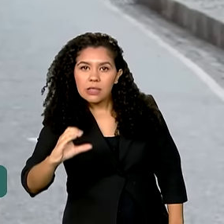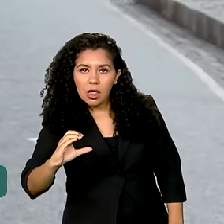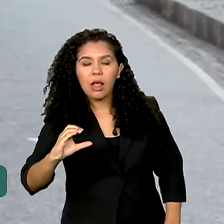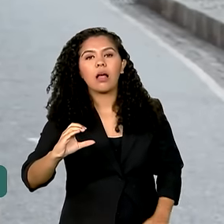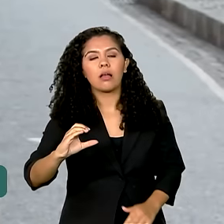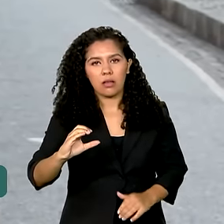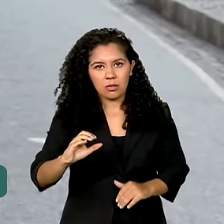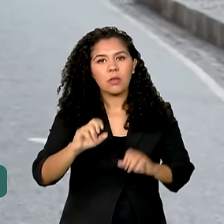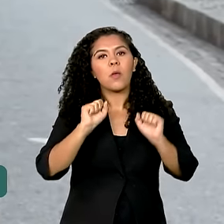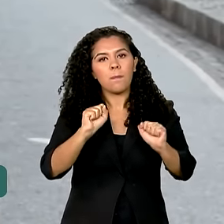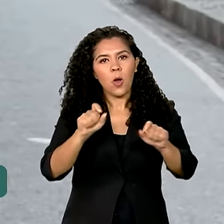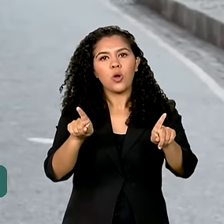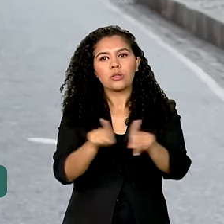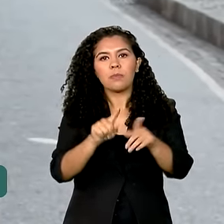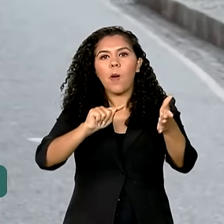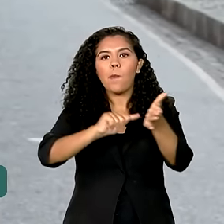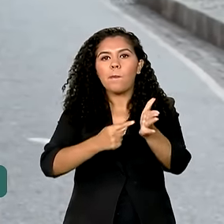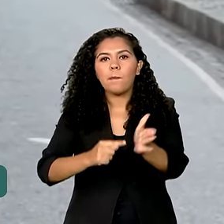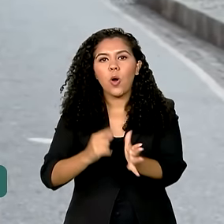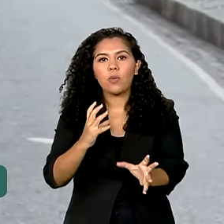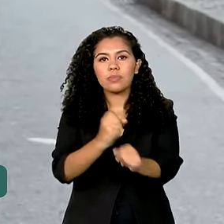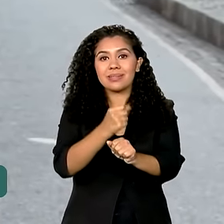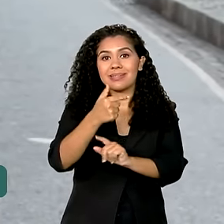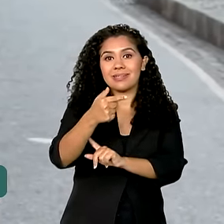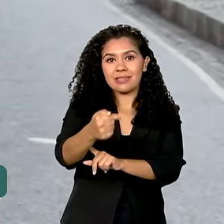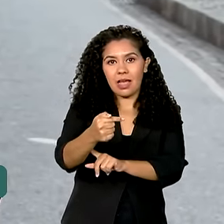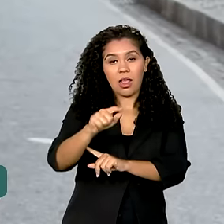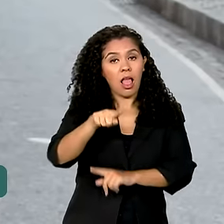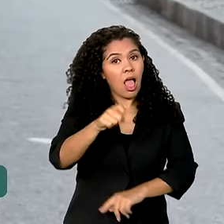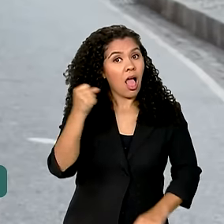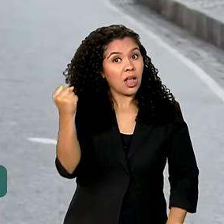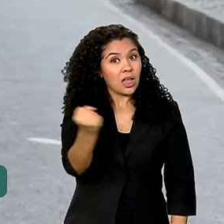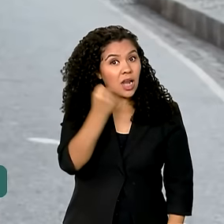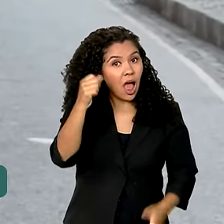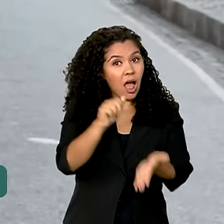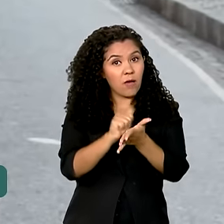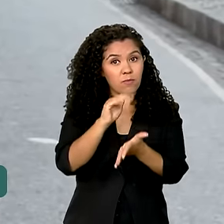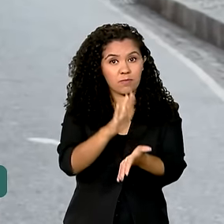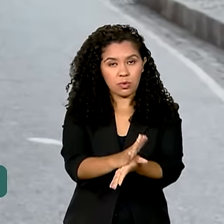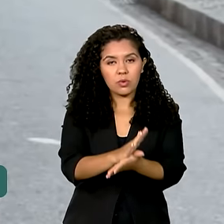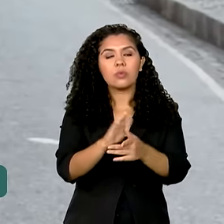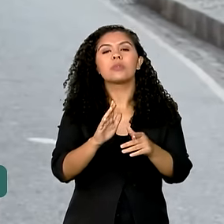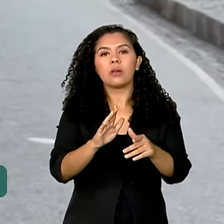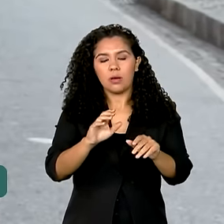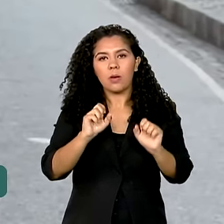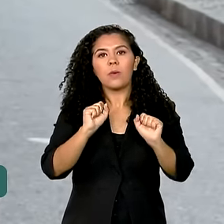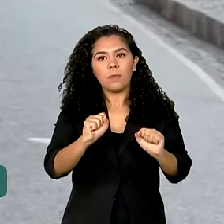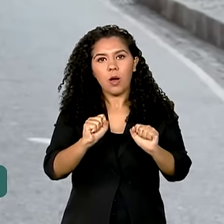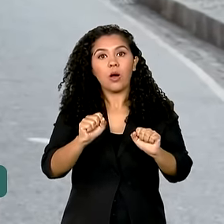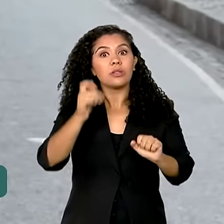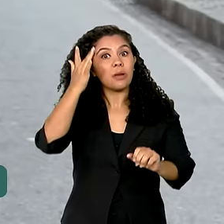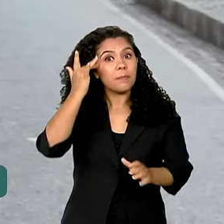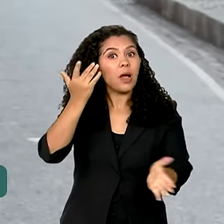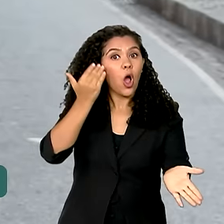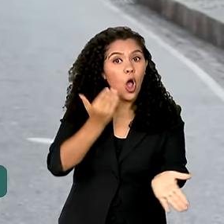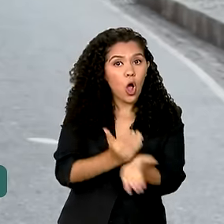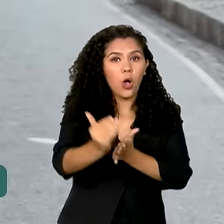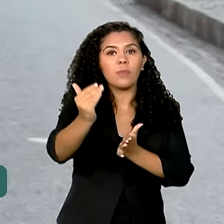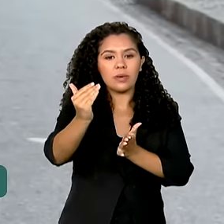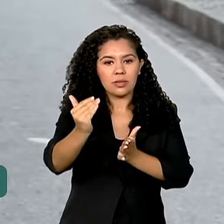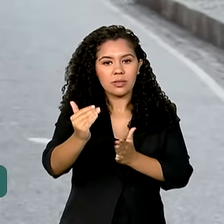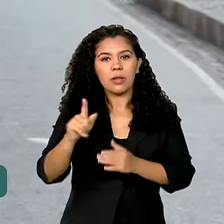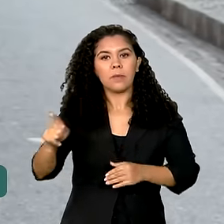Além de perder sete pontos na carteira, é uma infração gravíssima. E as multas já podem ser aplicadas amanhã pelo